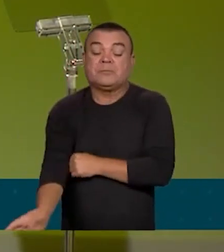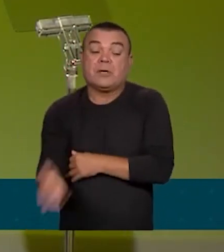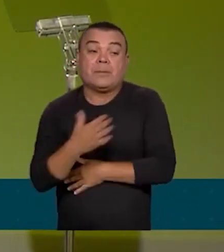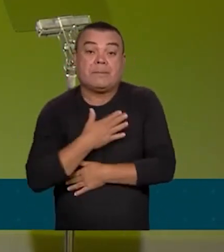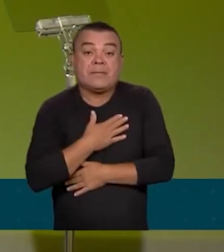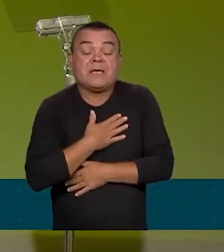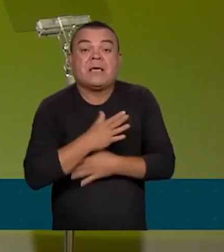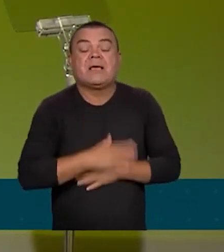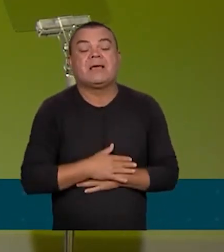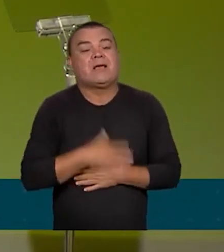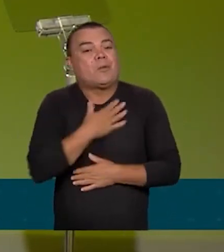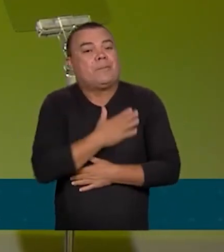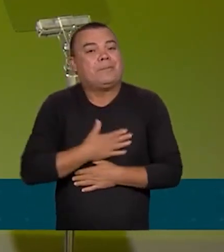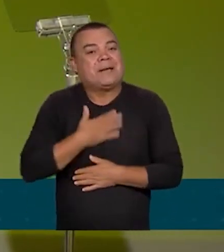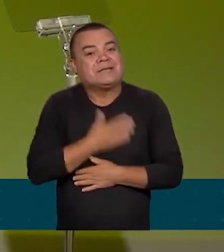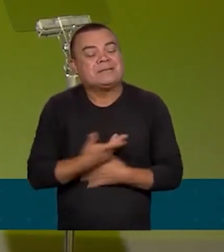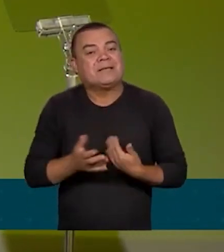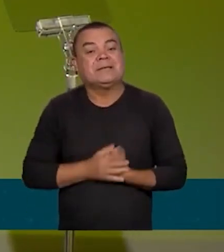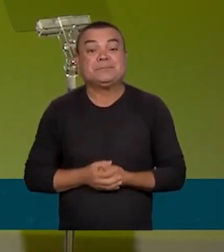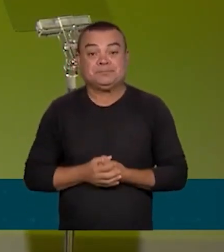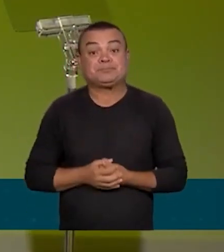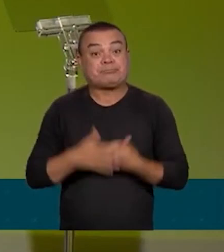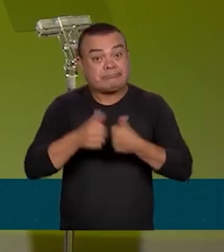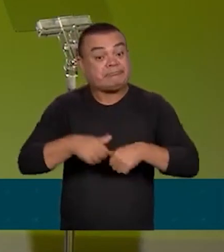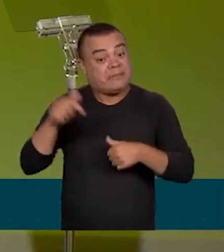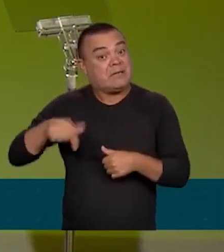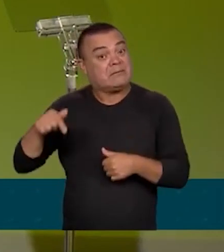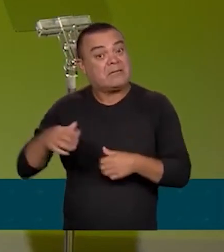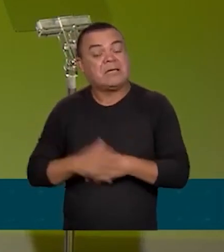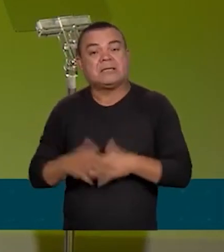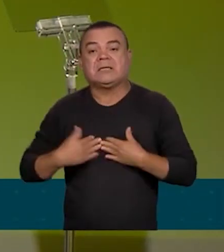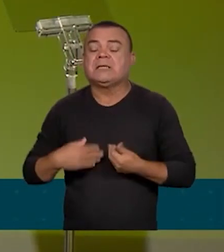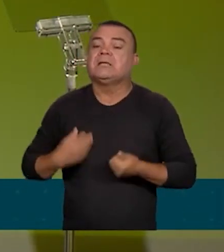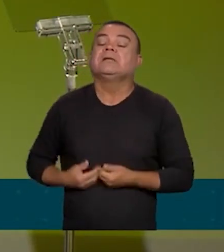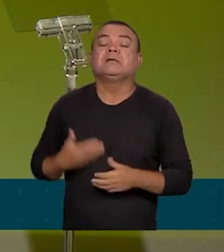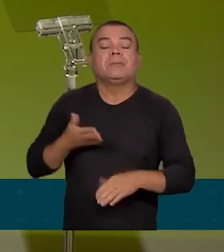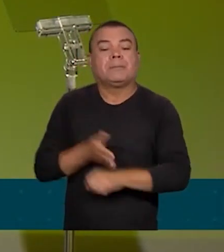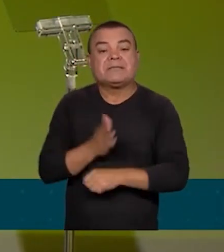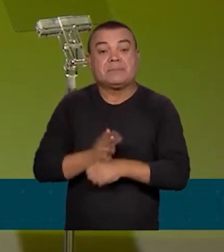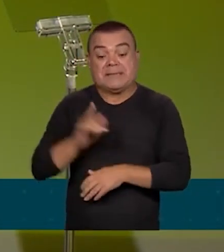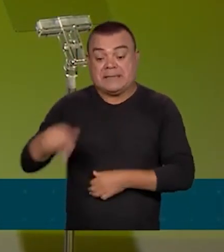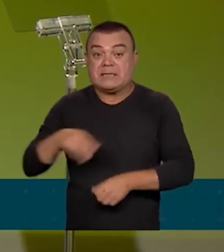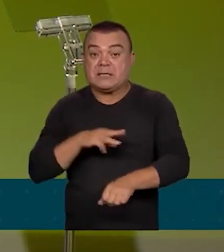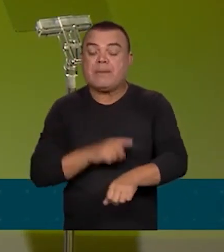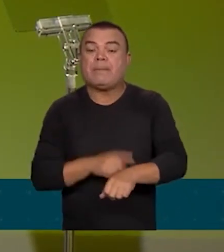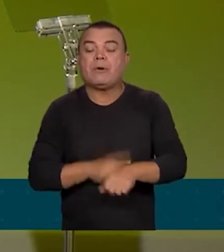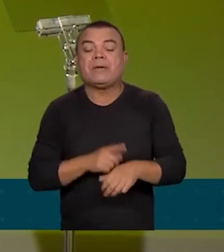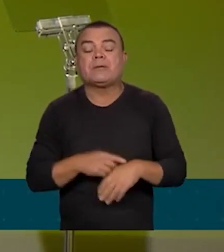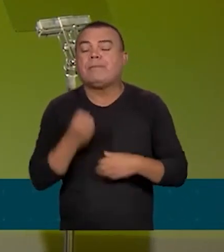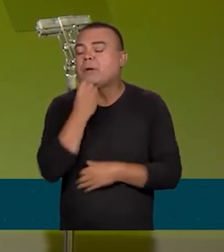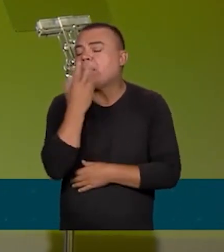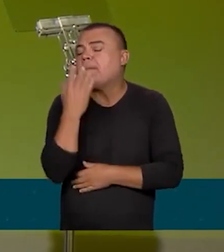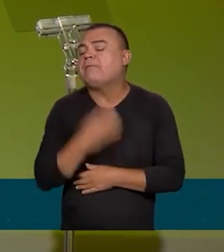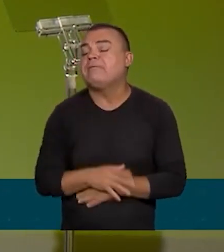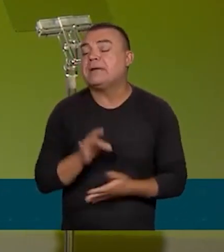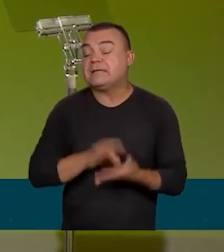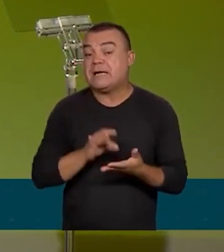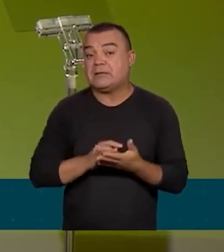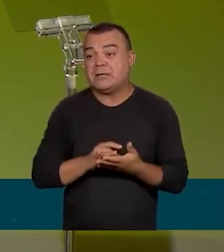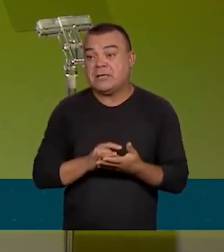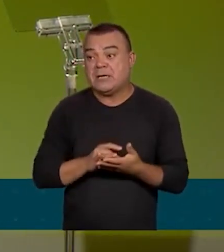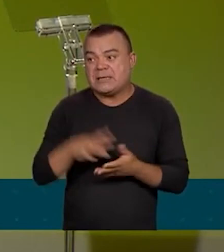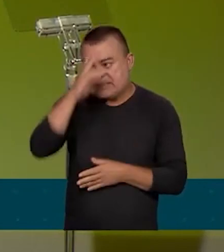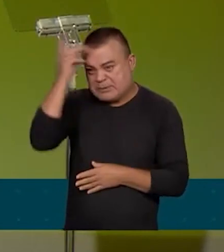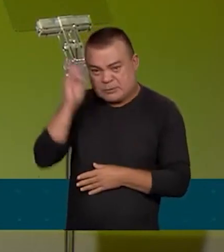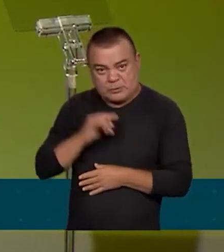privilégio estar aqui e participar desse momento, porque é bem verdade que aquilo que as pessoas